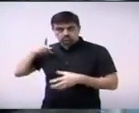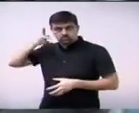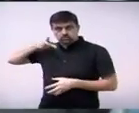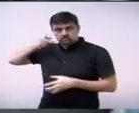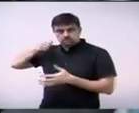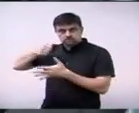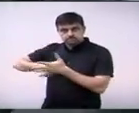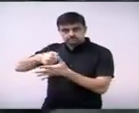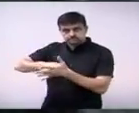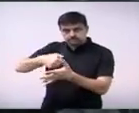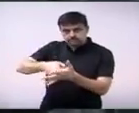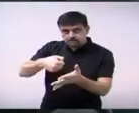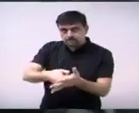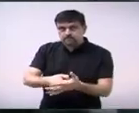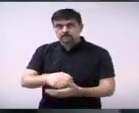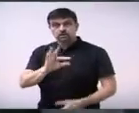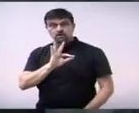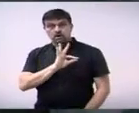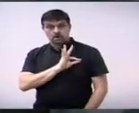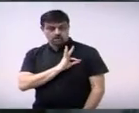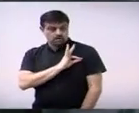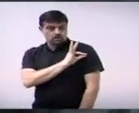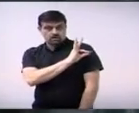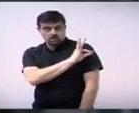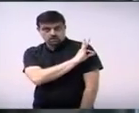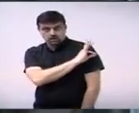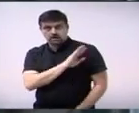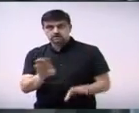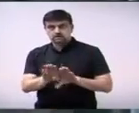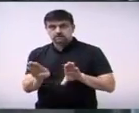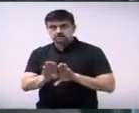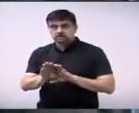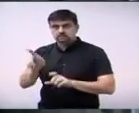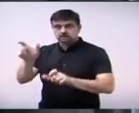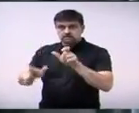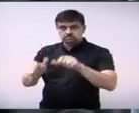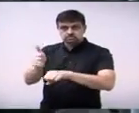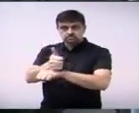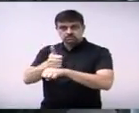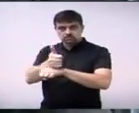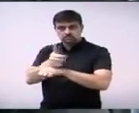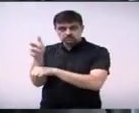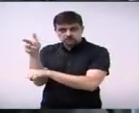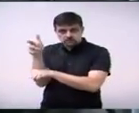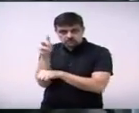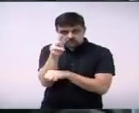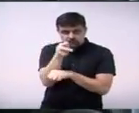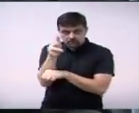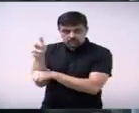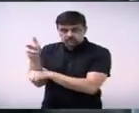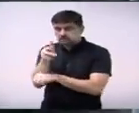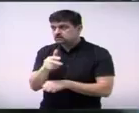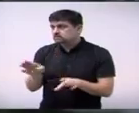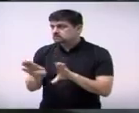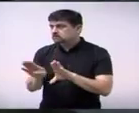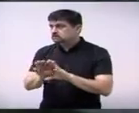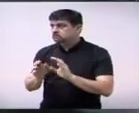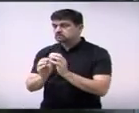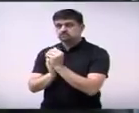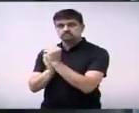membros da guarda municipal membros da imprensa faça uma saudação